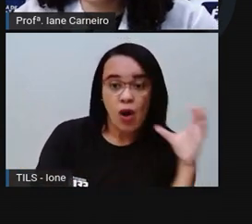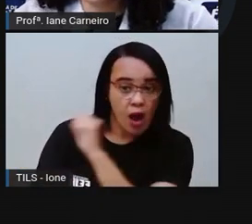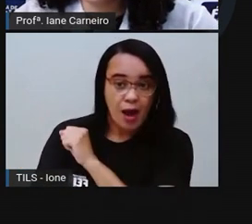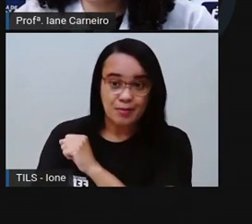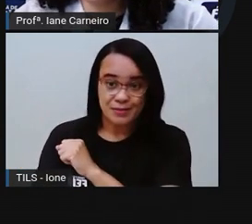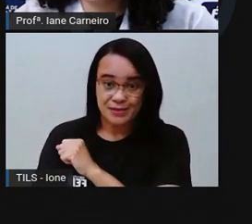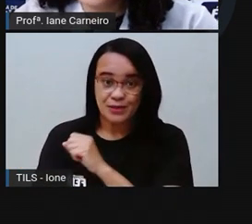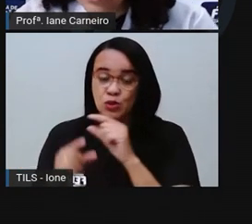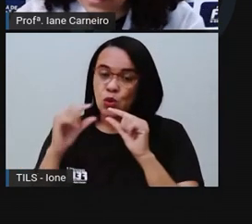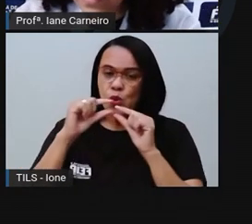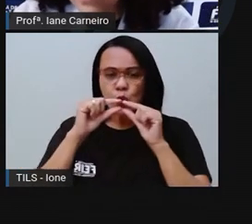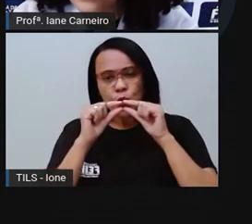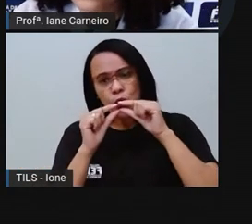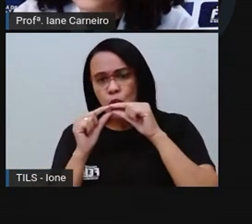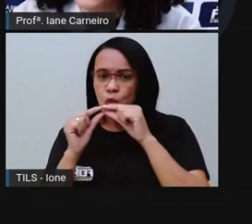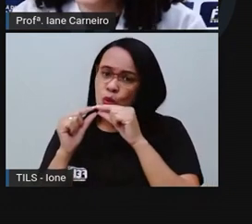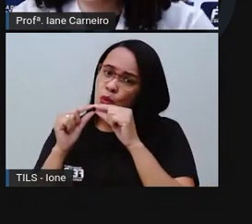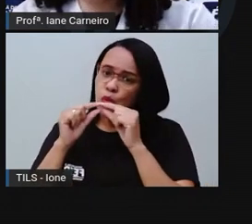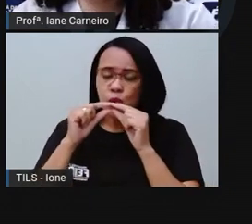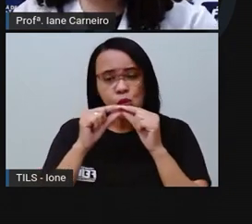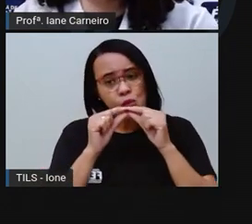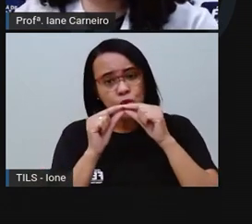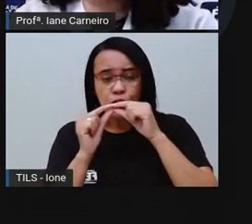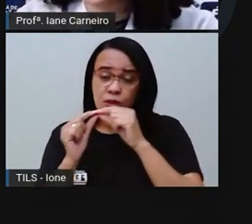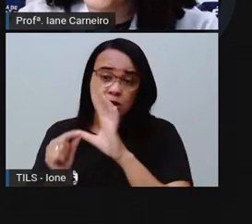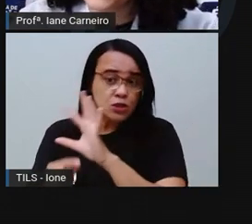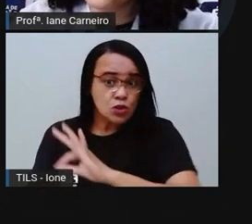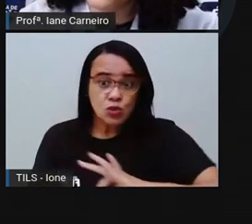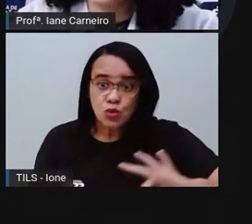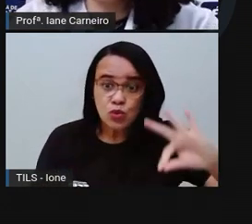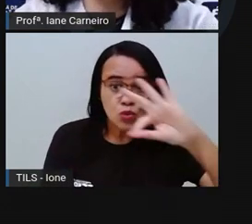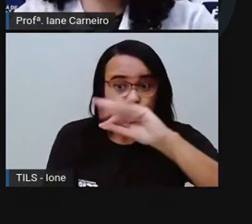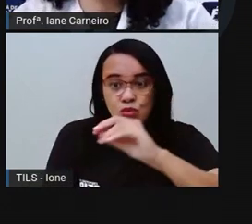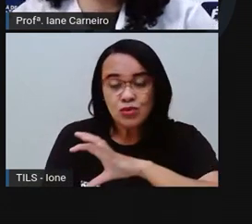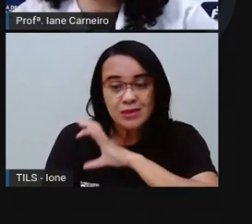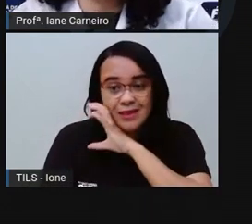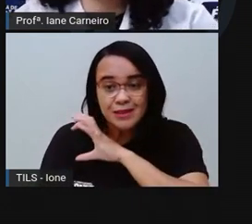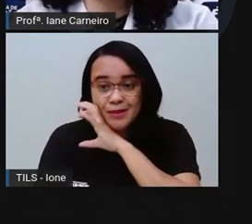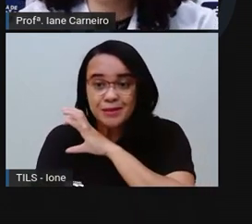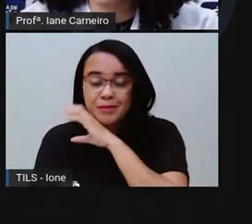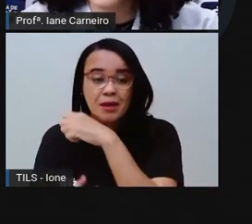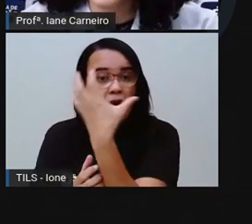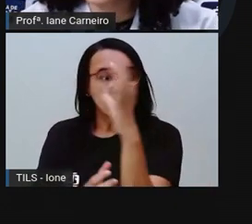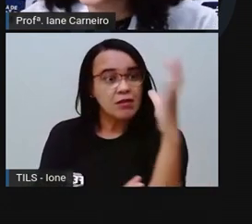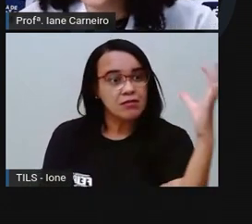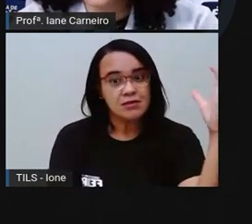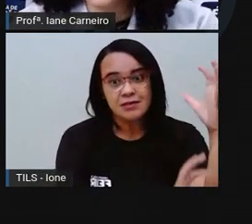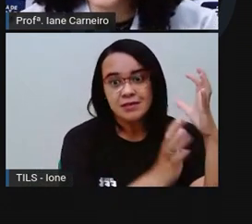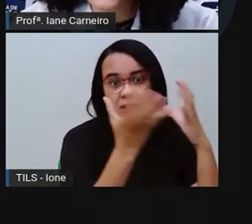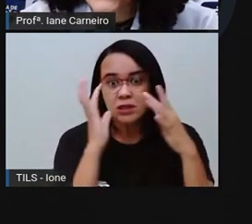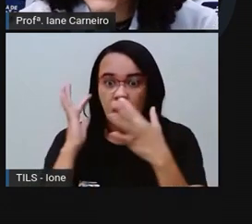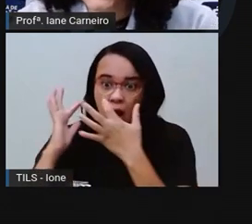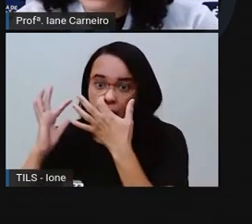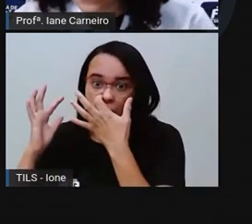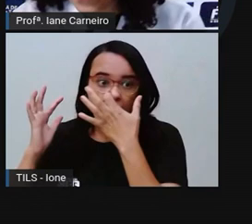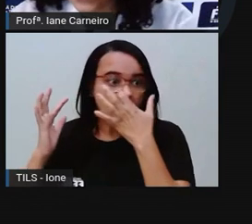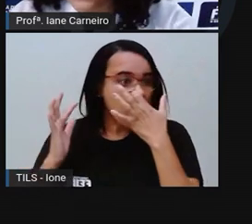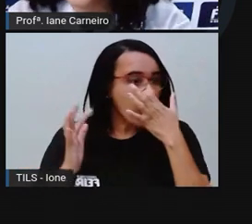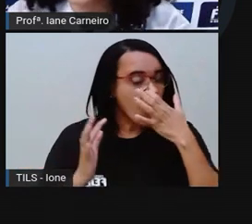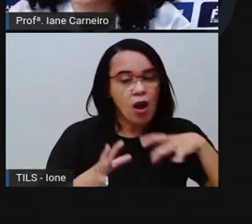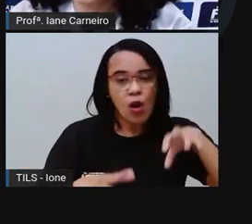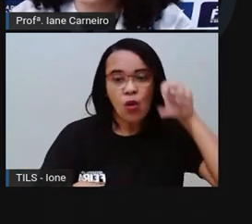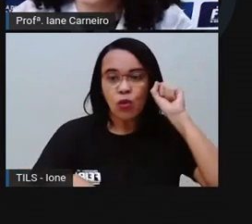e todos os bichos da floresta iam ouvir a Centopeia flautista.